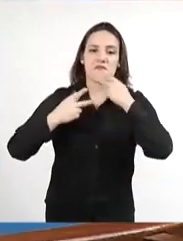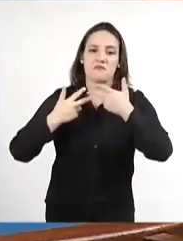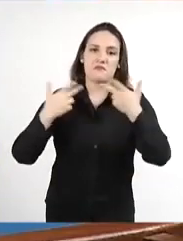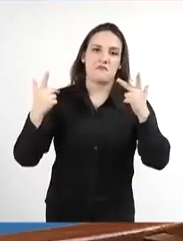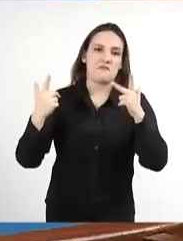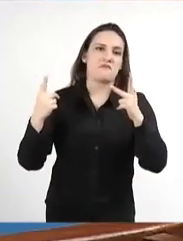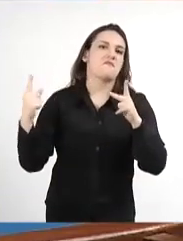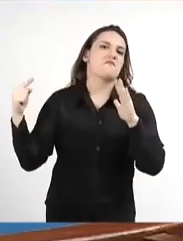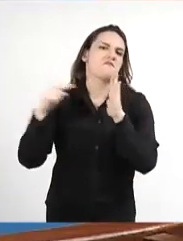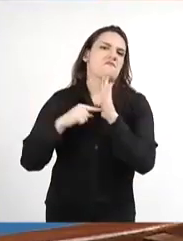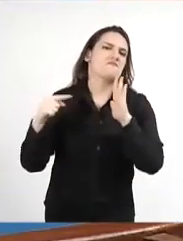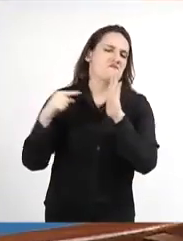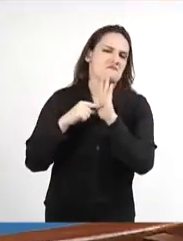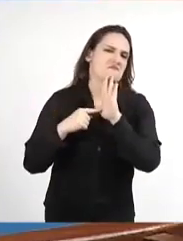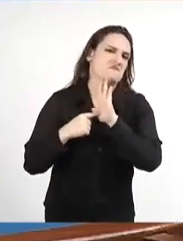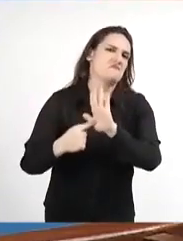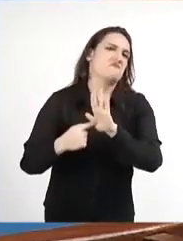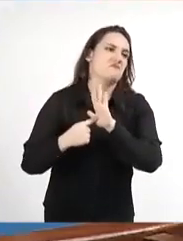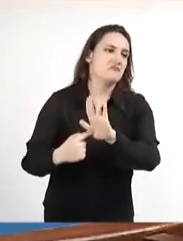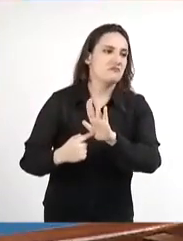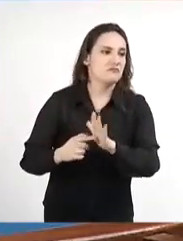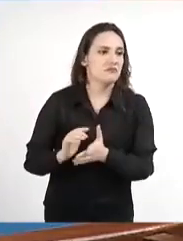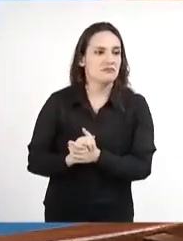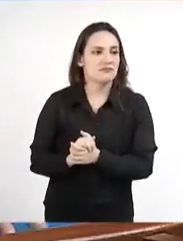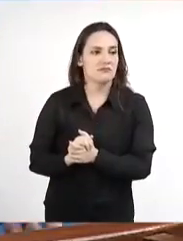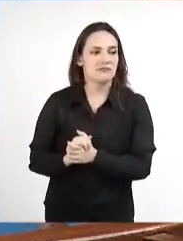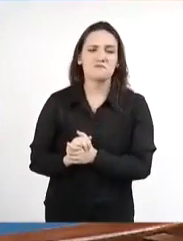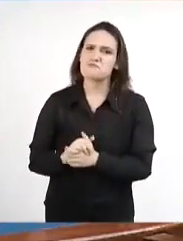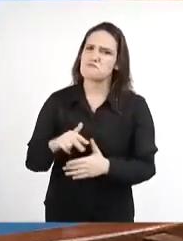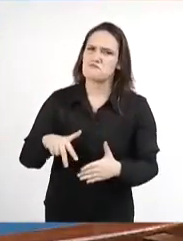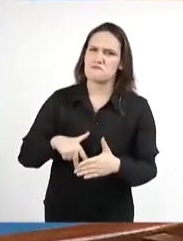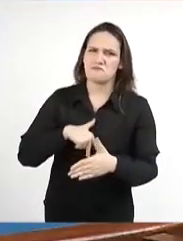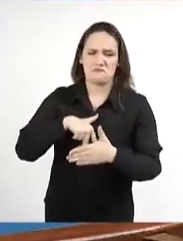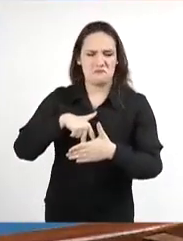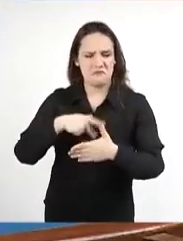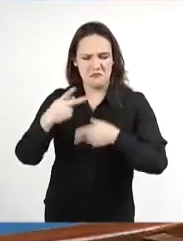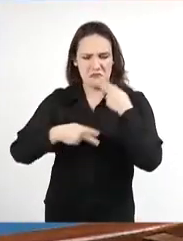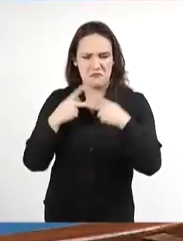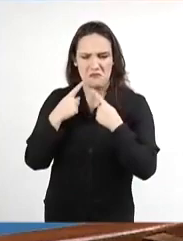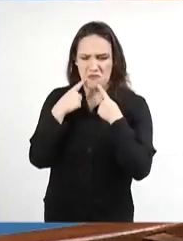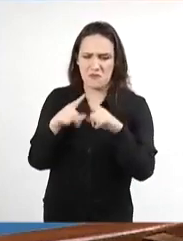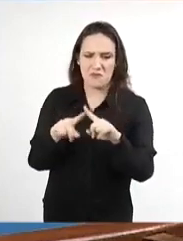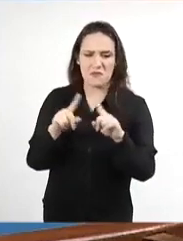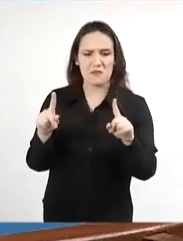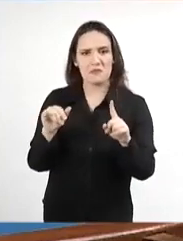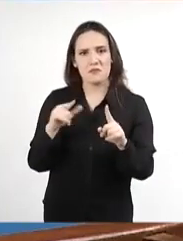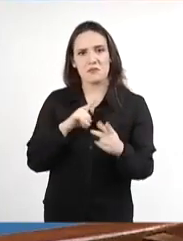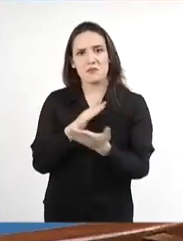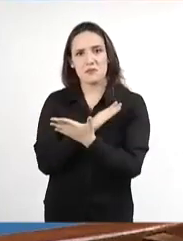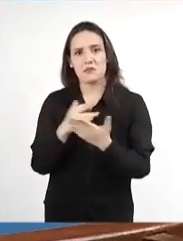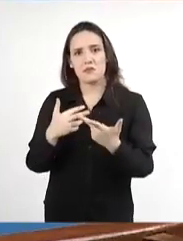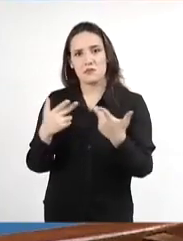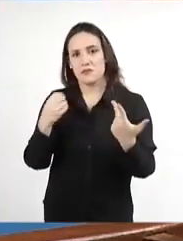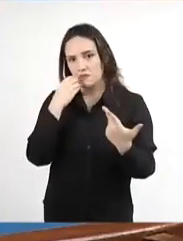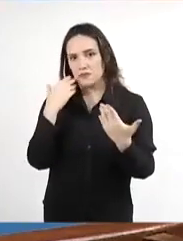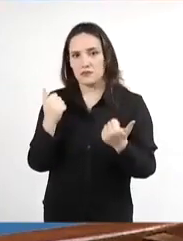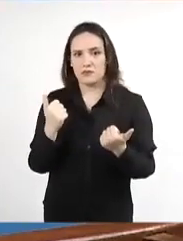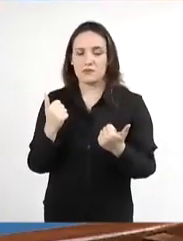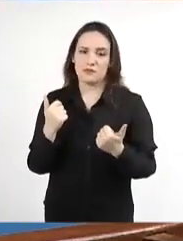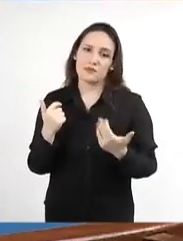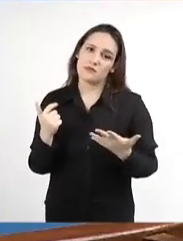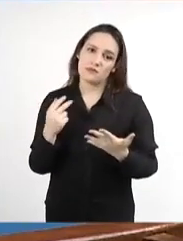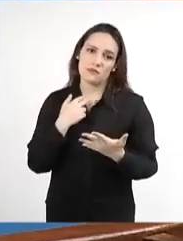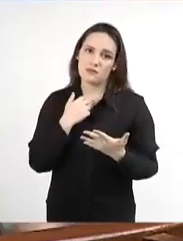aqui e também arrepia aqui das tribunas, trazendo as reclamações, mas quando as coisas boas estão acontecendo, nós não podemos